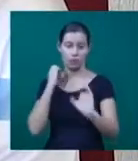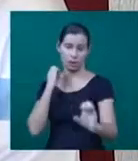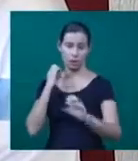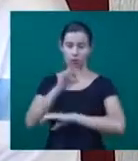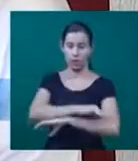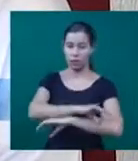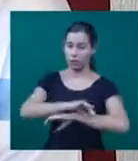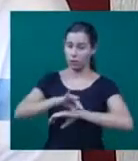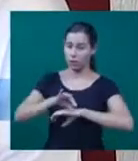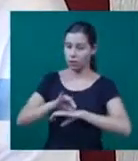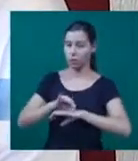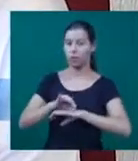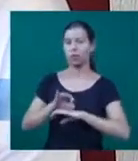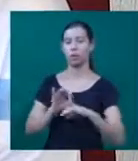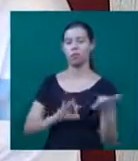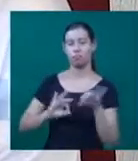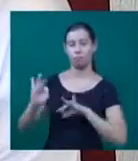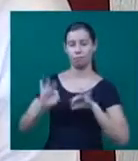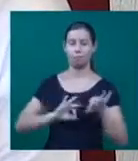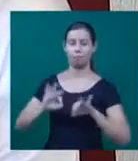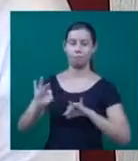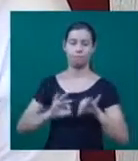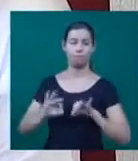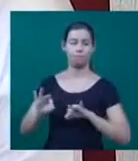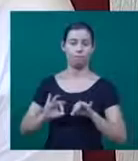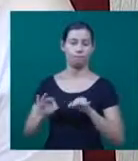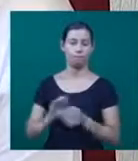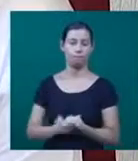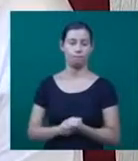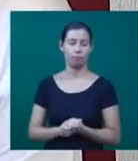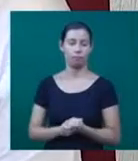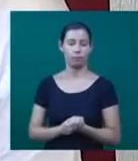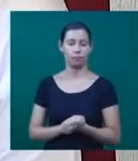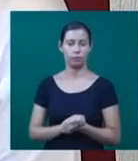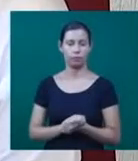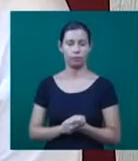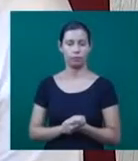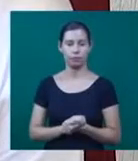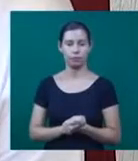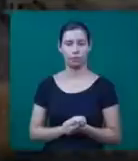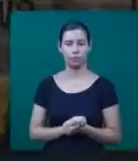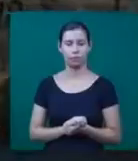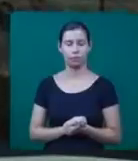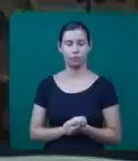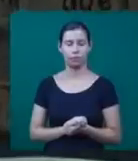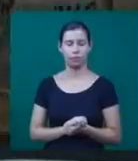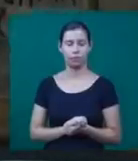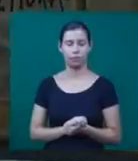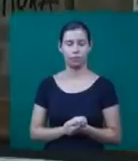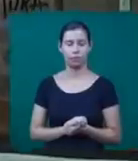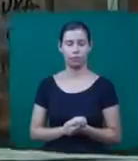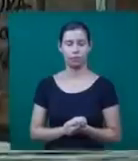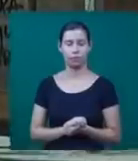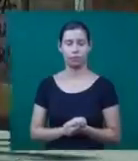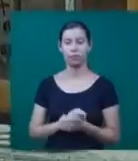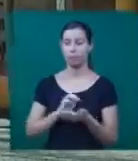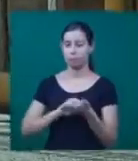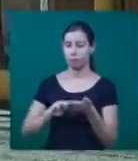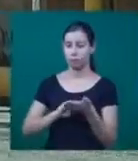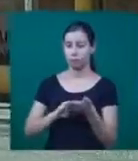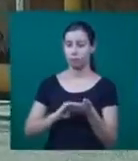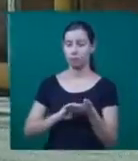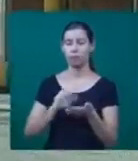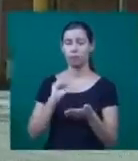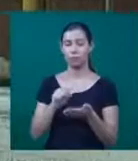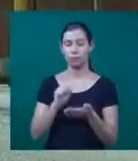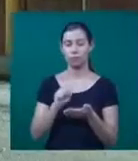arquitetos para a elaboração dos projetos arquitetônicos e projetos de engenharia. De acordo ainda com a secretária, a ideia é